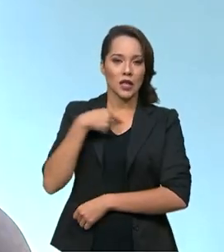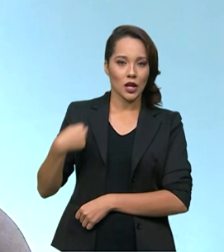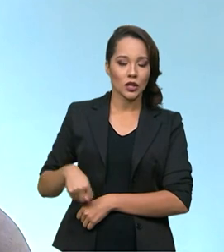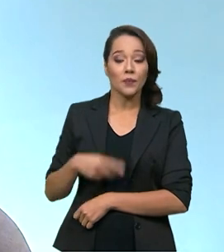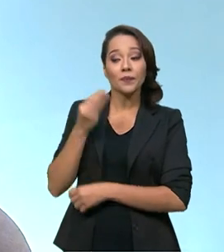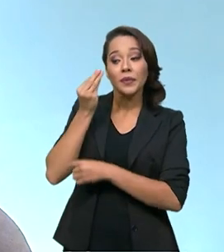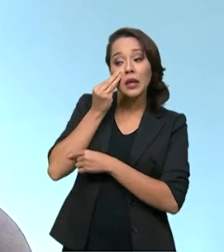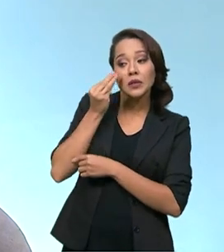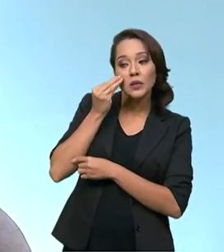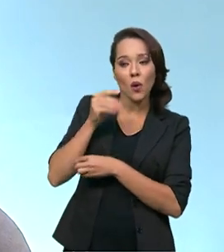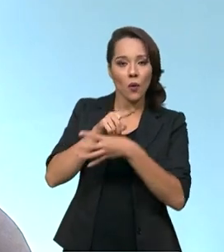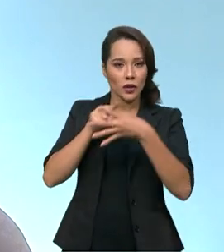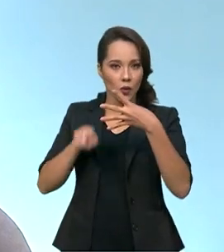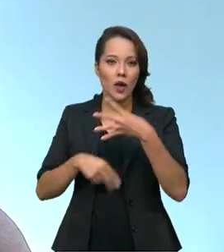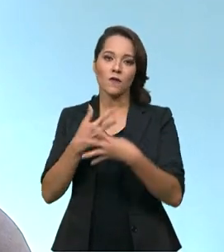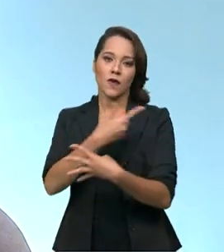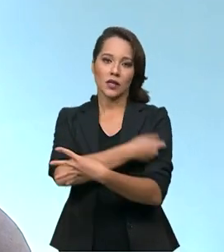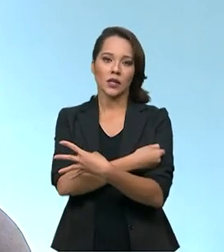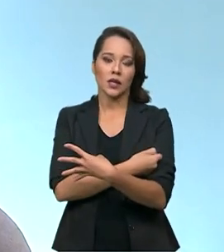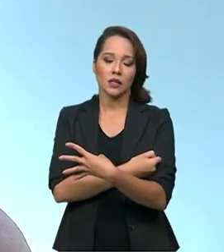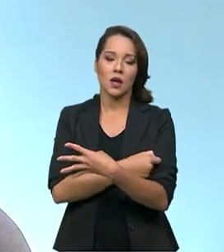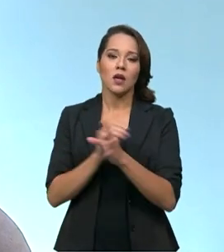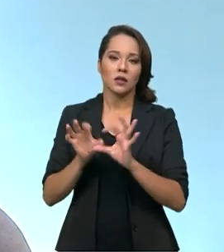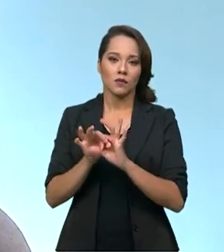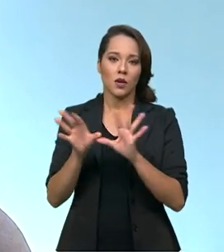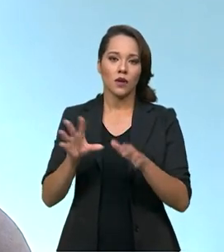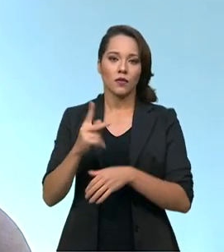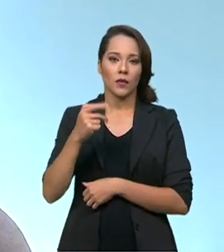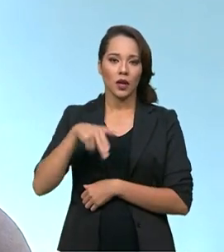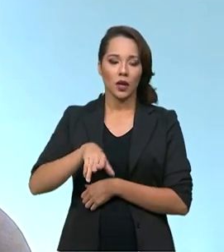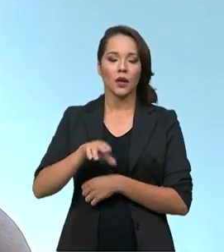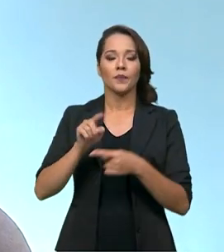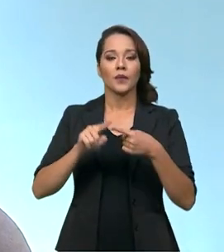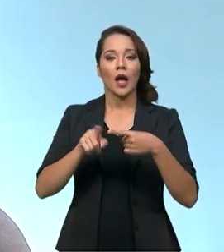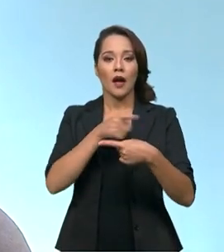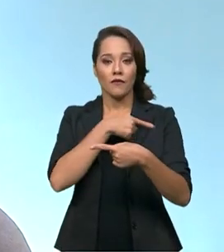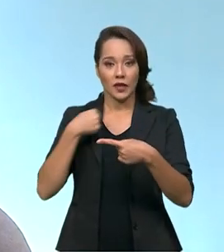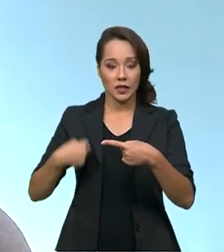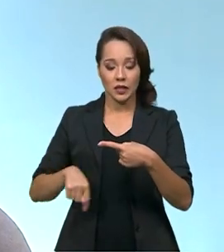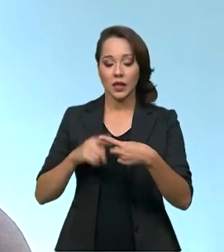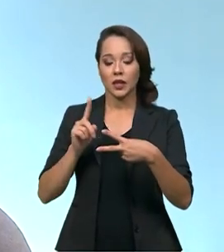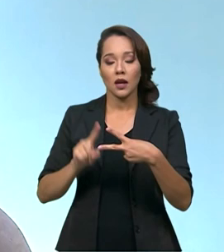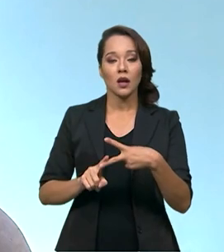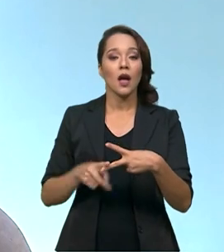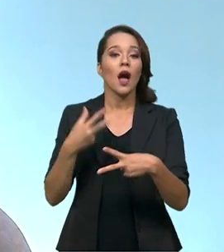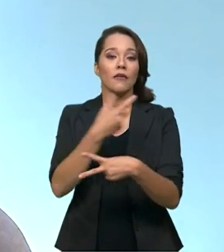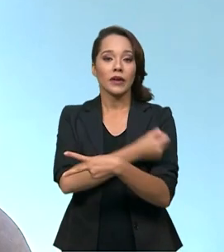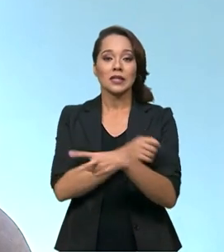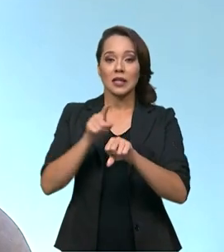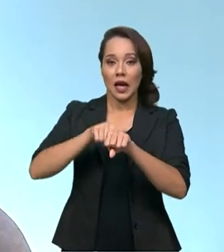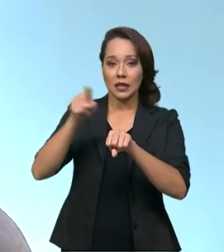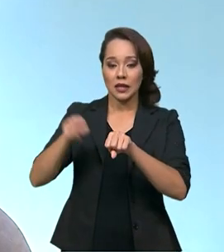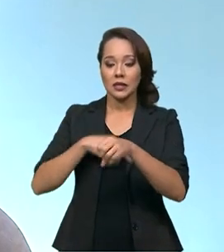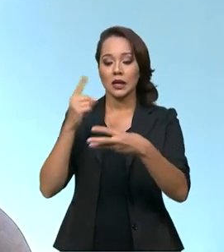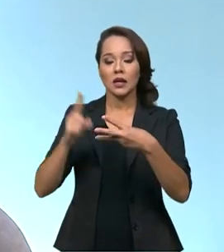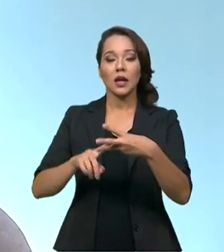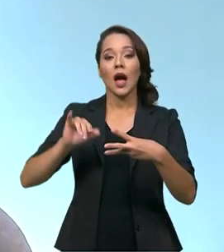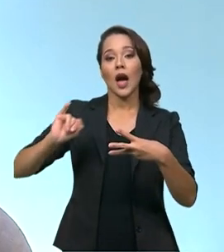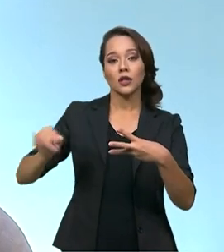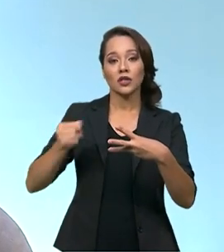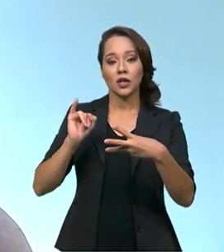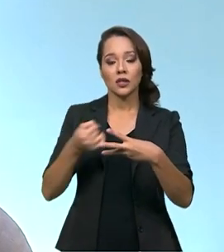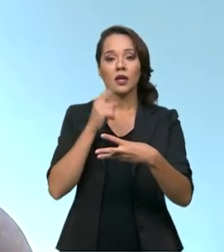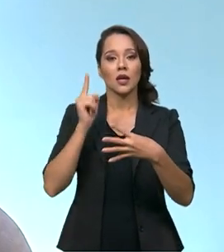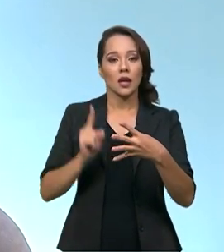testamos com as quatro vacinas disponíveis no PNI. A própria Coronavac, a vacina AstraZeneca, a vacina Janssen